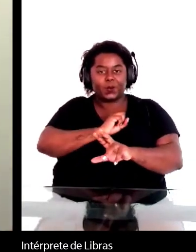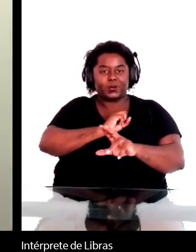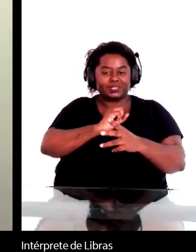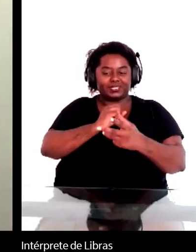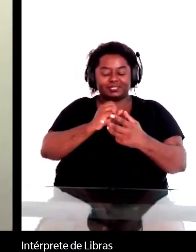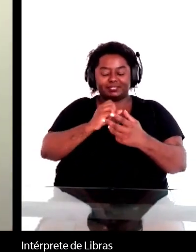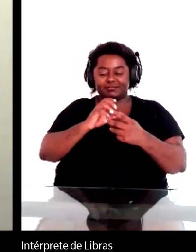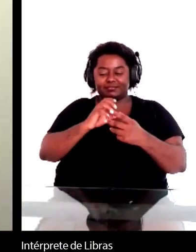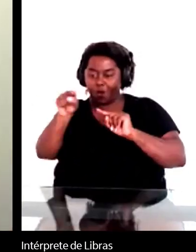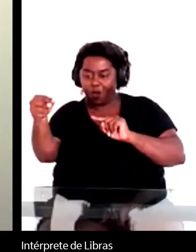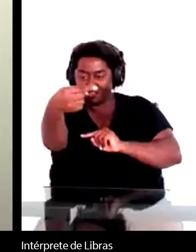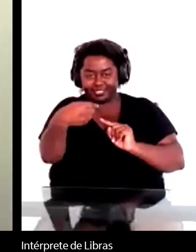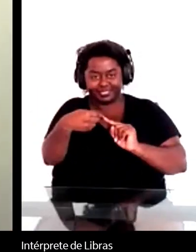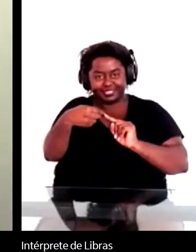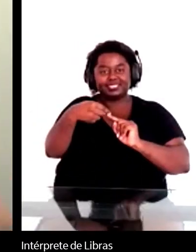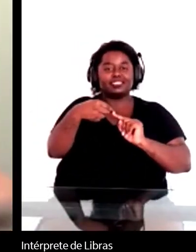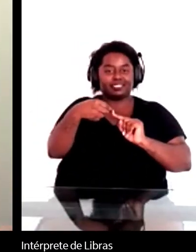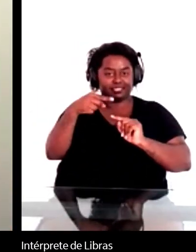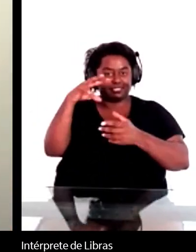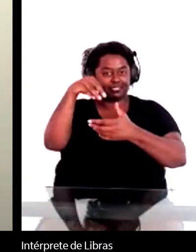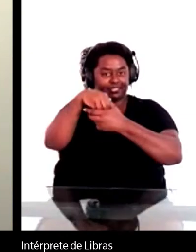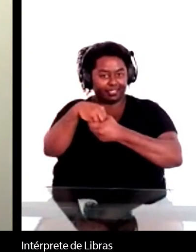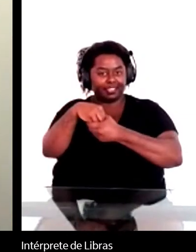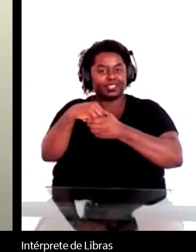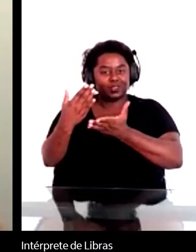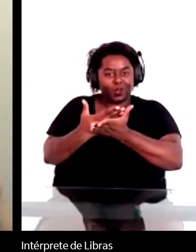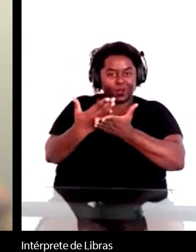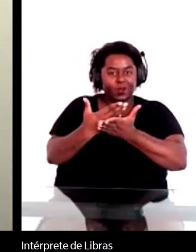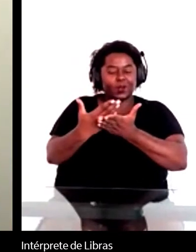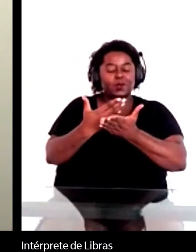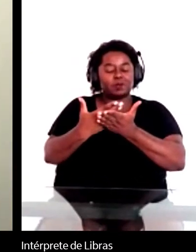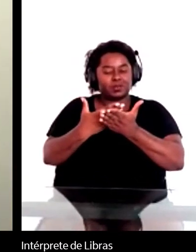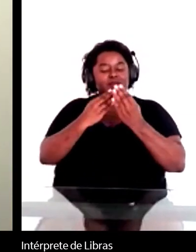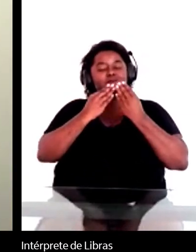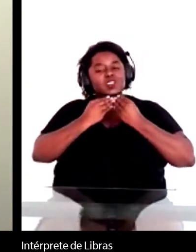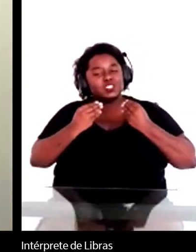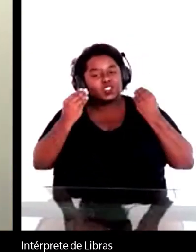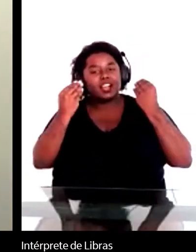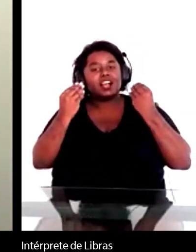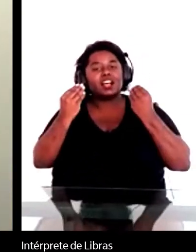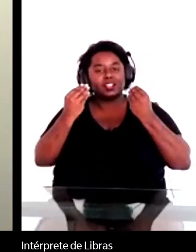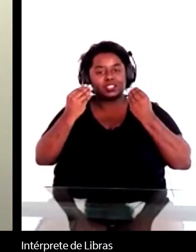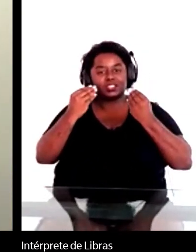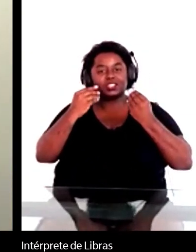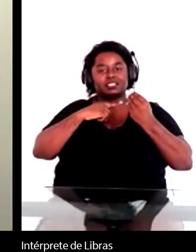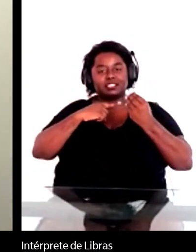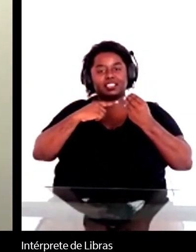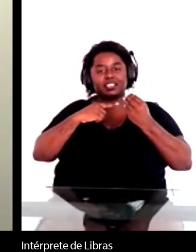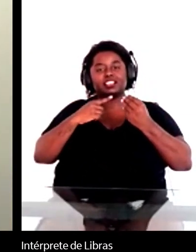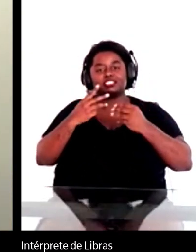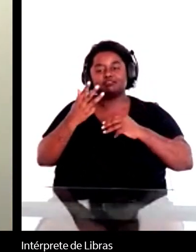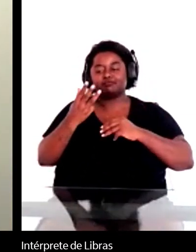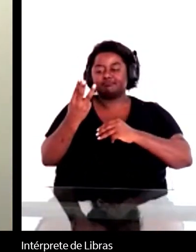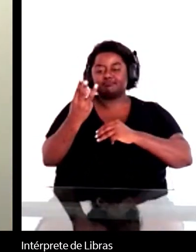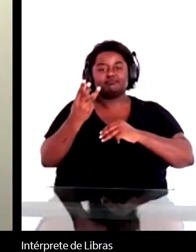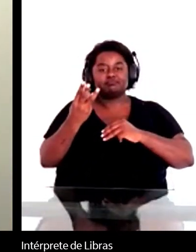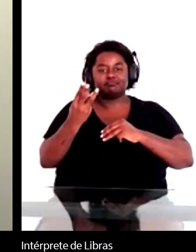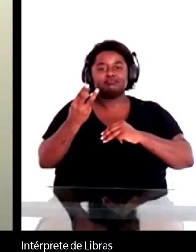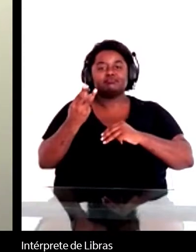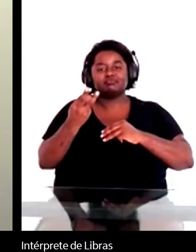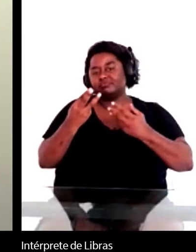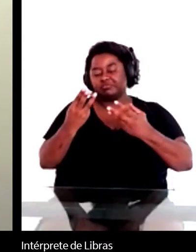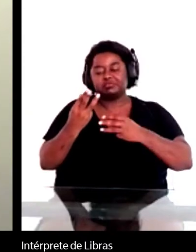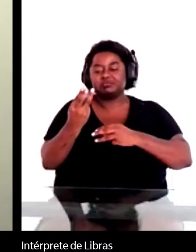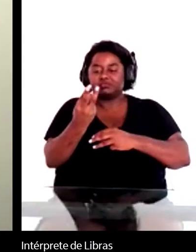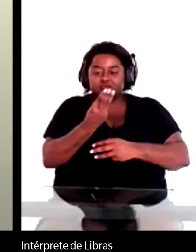baseado na obra do Machado que seja uma adaptação, as questões da representação de